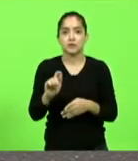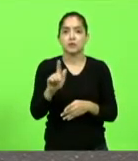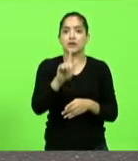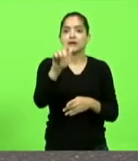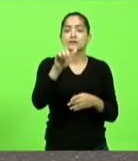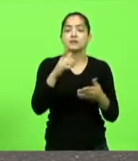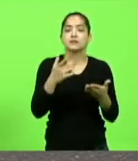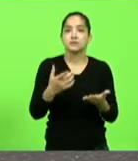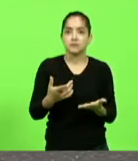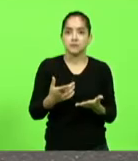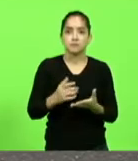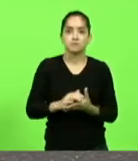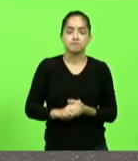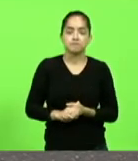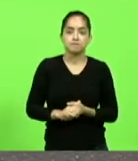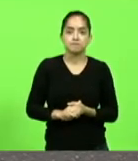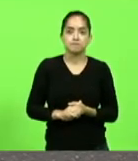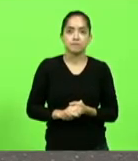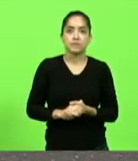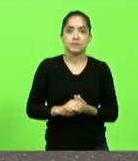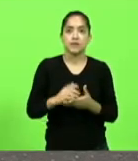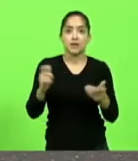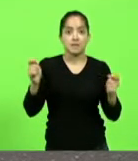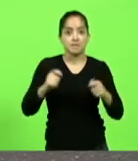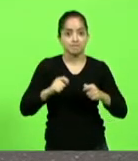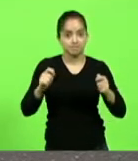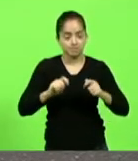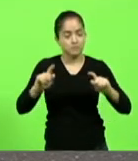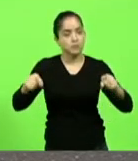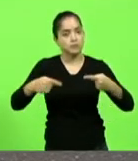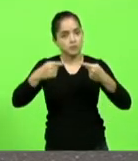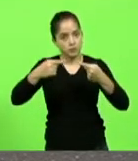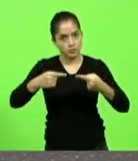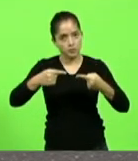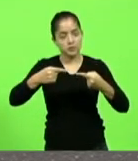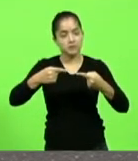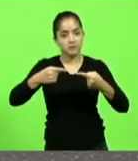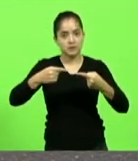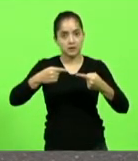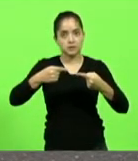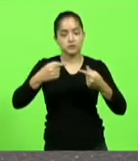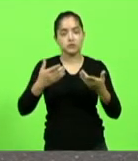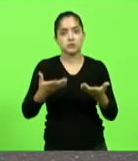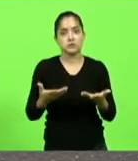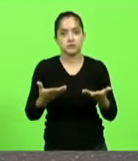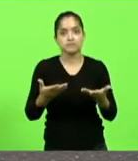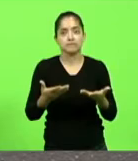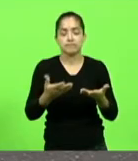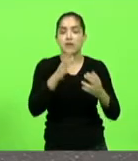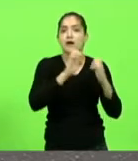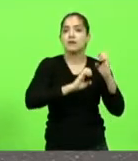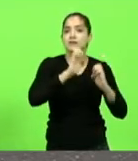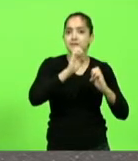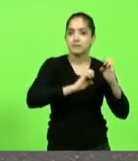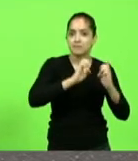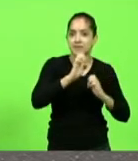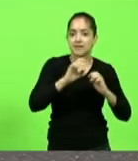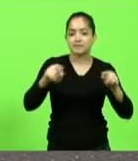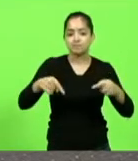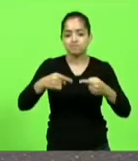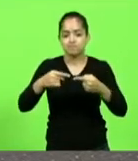para trazer competitividade às nossas empresas às nossas